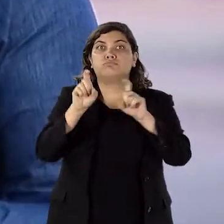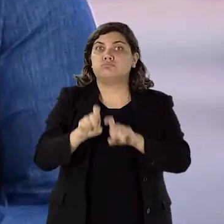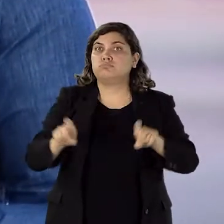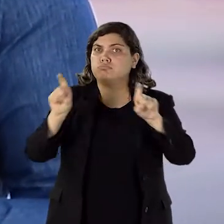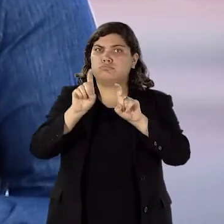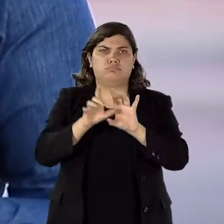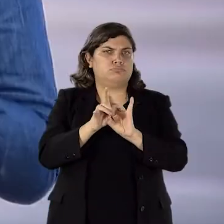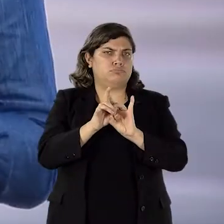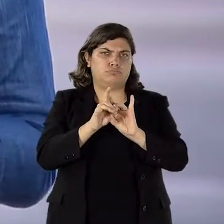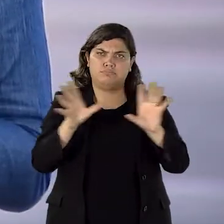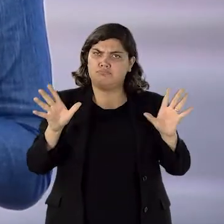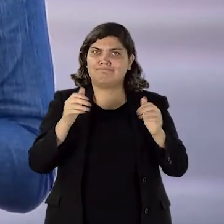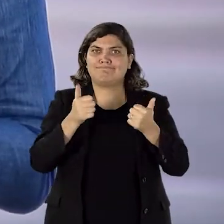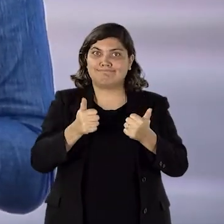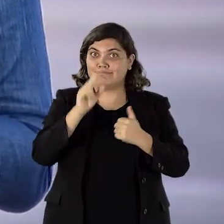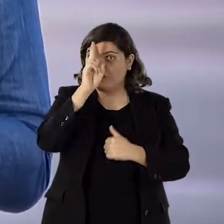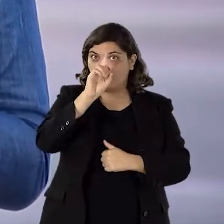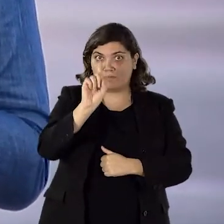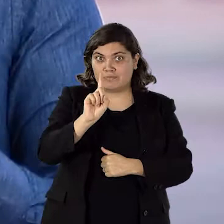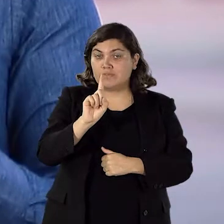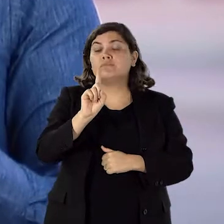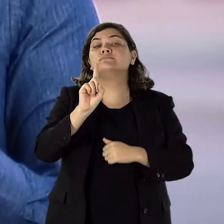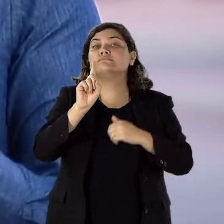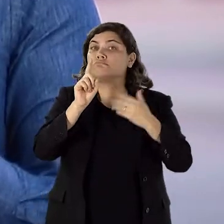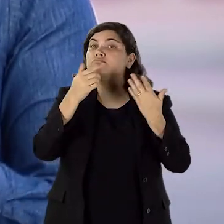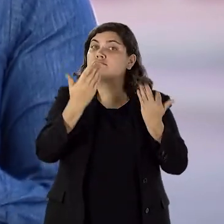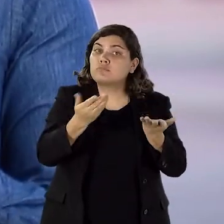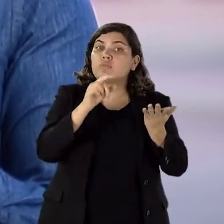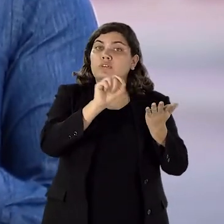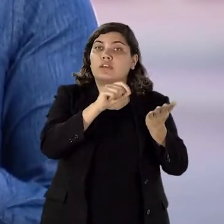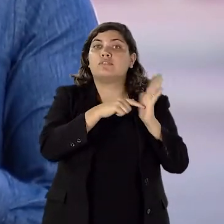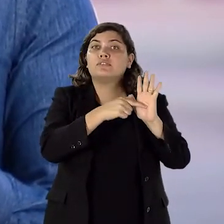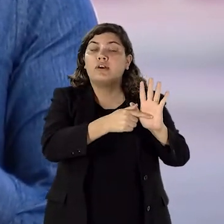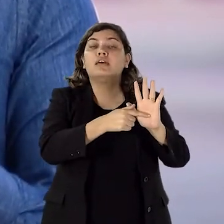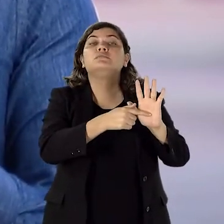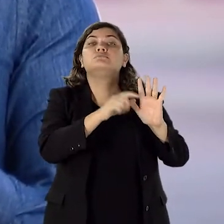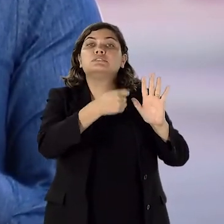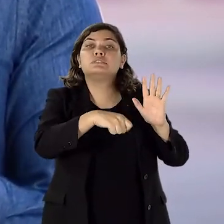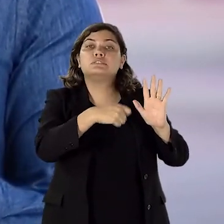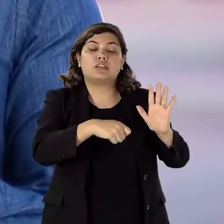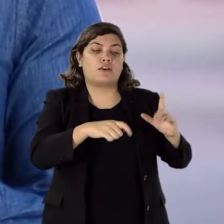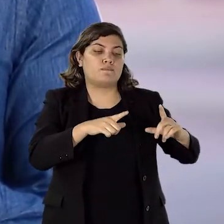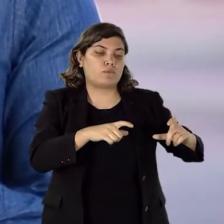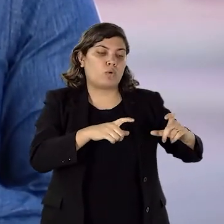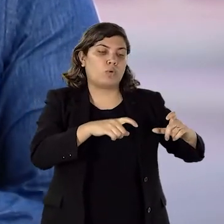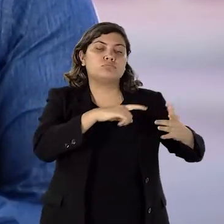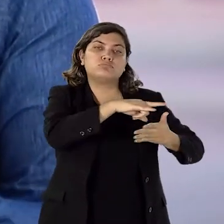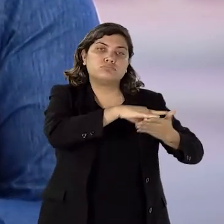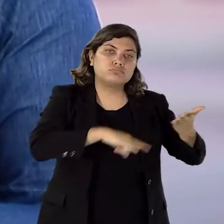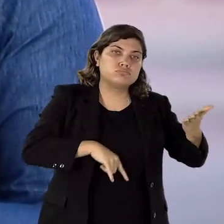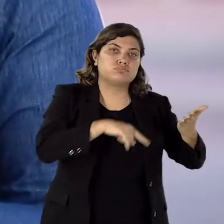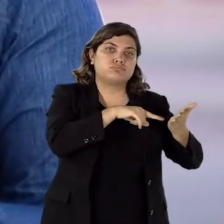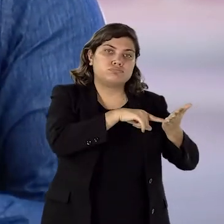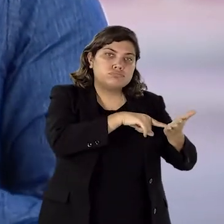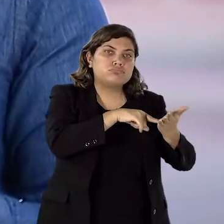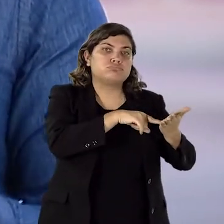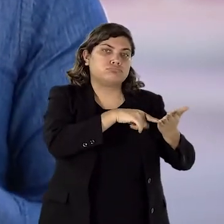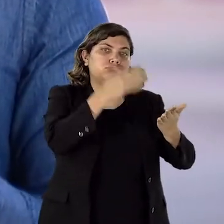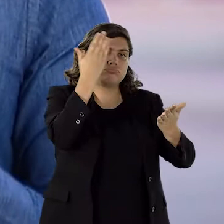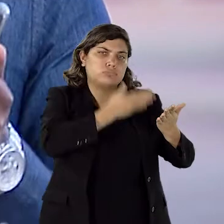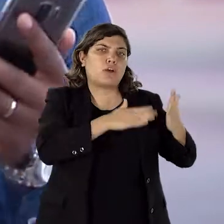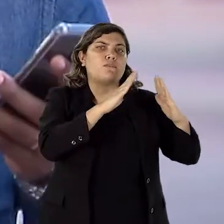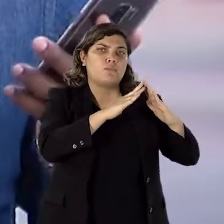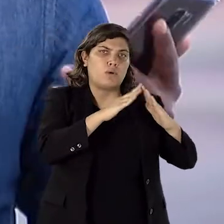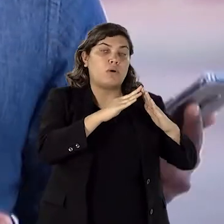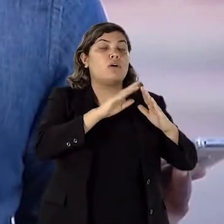ou por computador. Vai dar no mesmo, tá? Não esquece. Vamos lá, um detalhe é que você vai precisar de uma foto de um comprovante de residência e outra